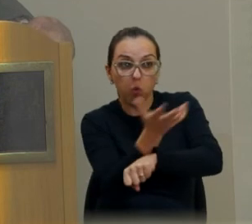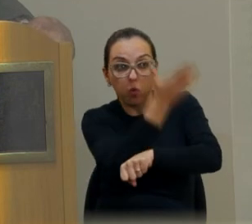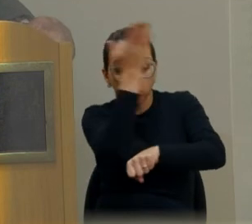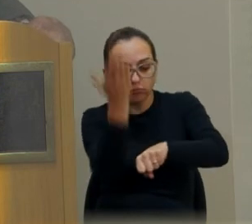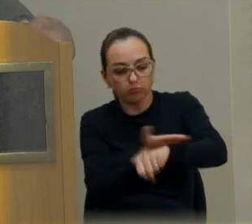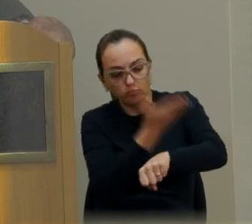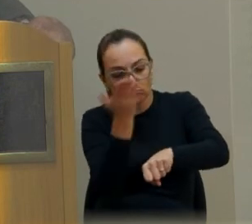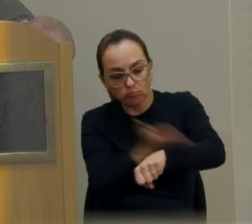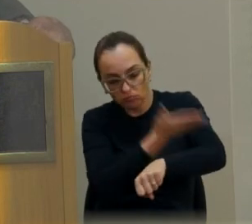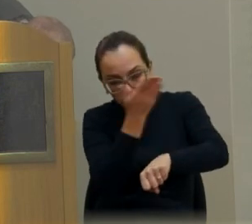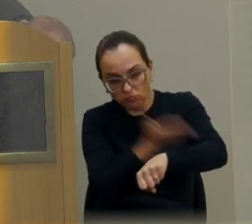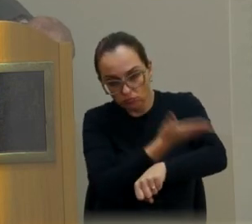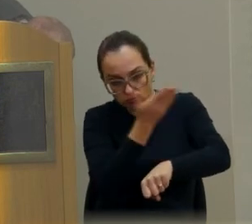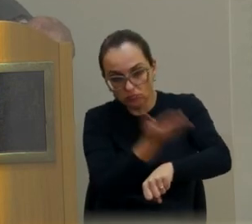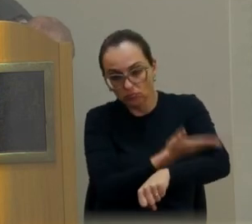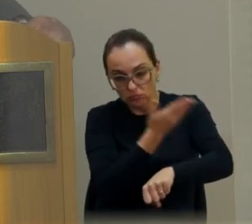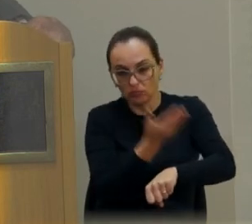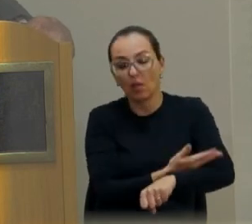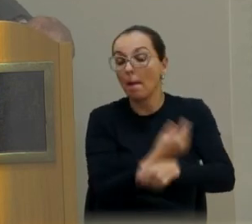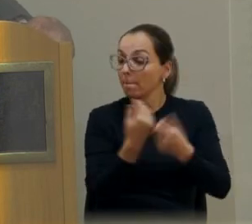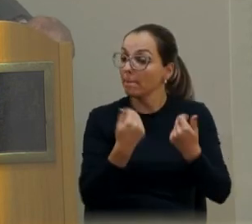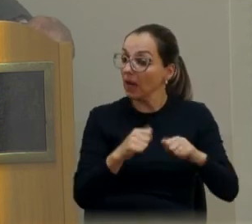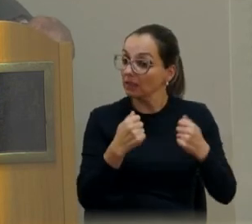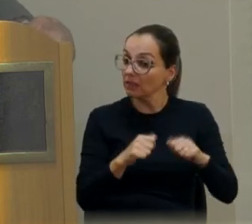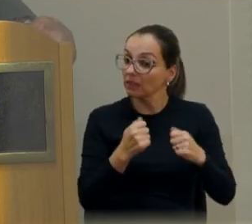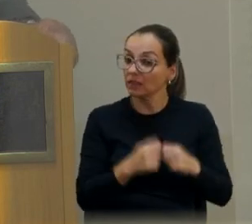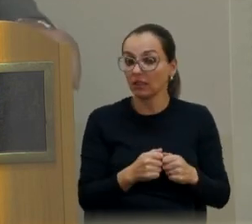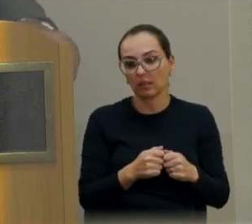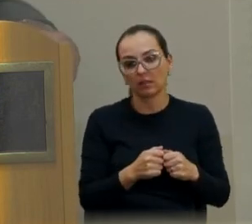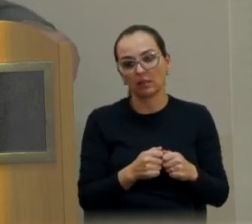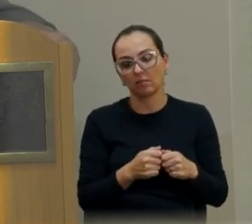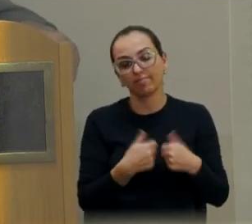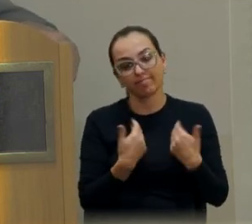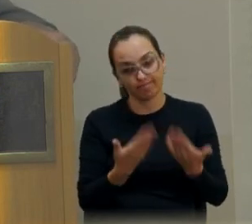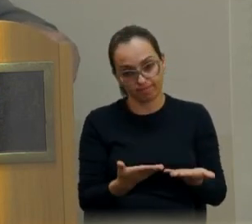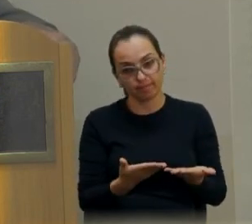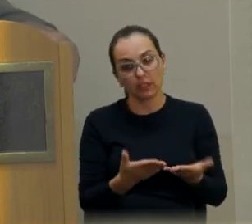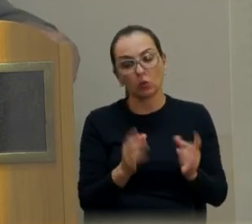muito grande o mato. Compreendo muito bem.